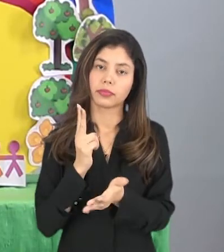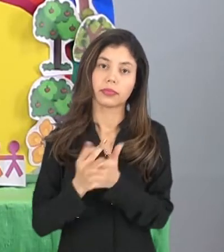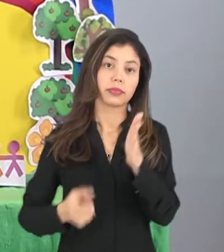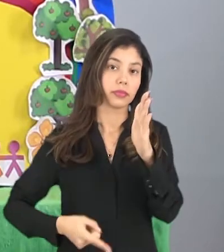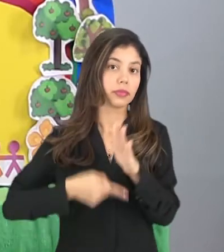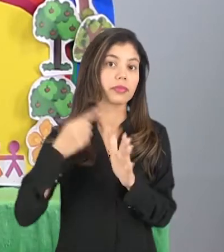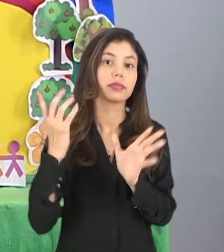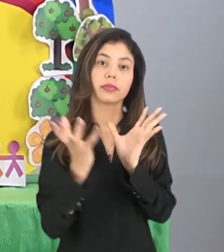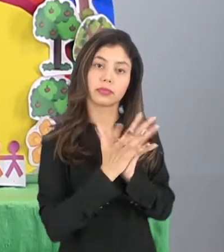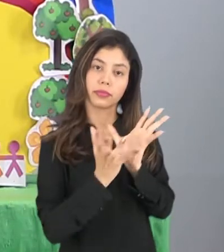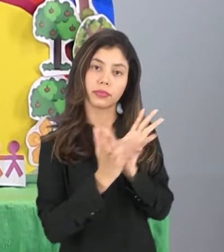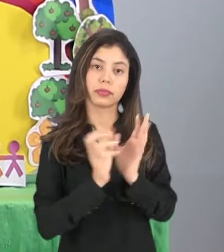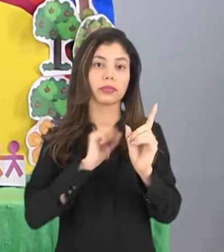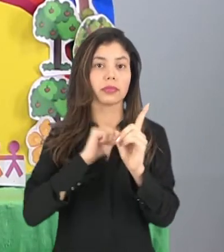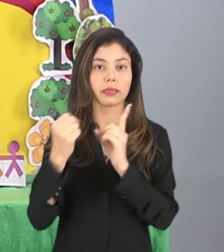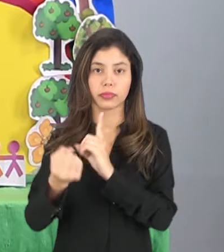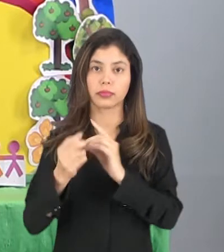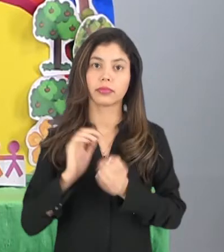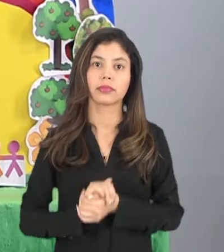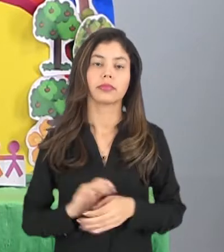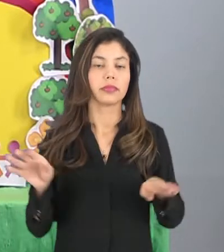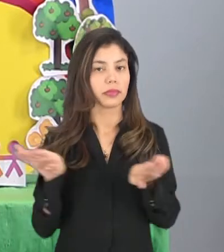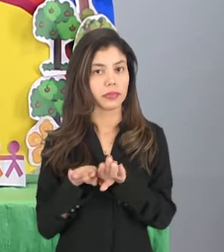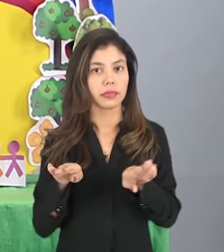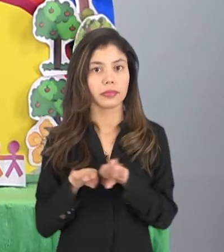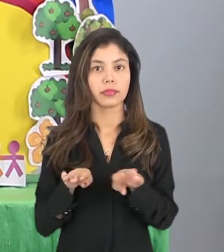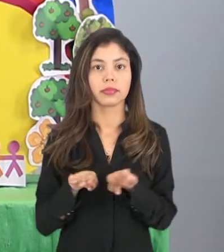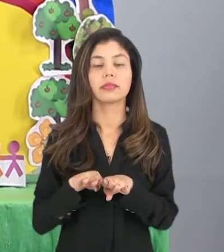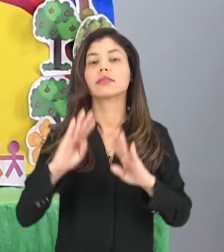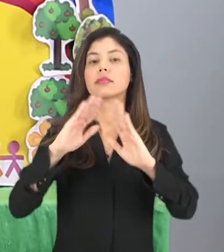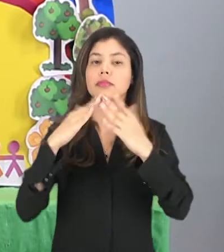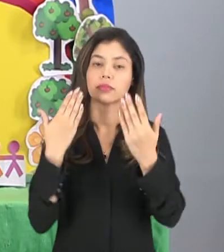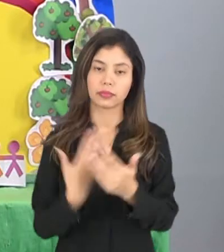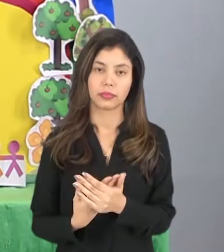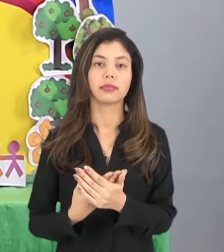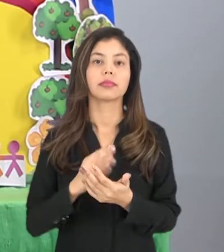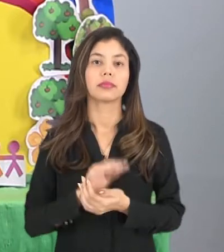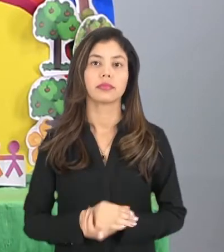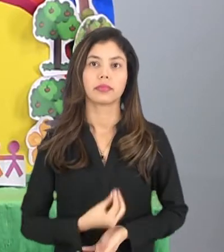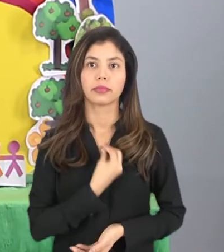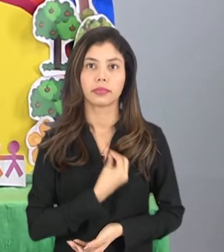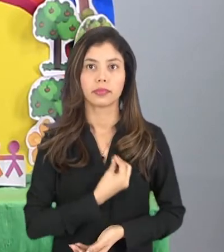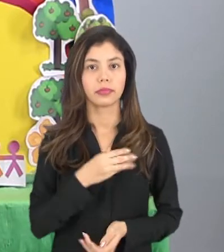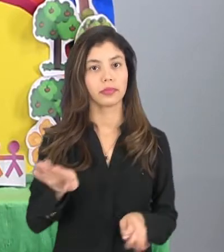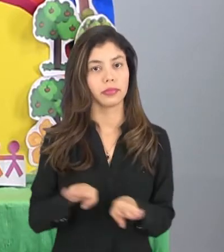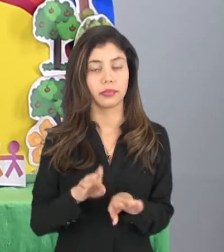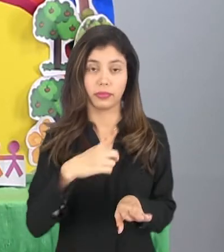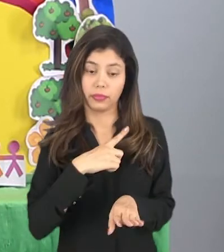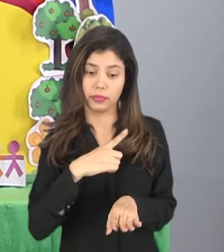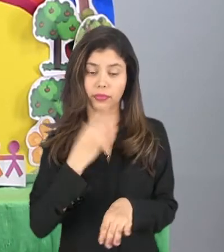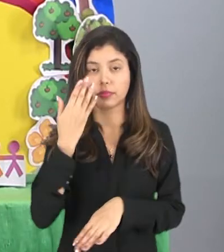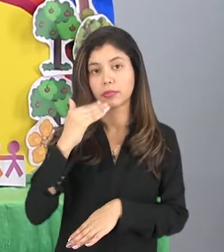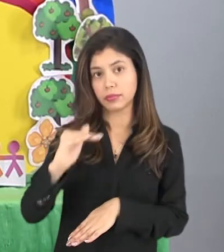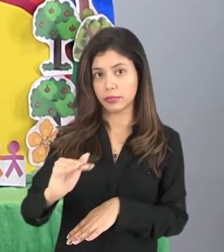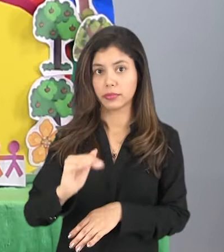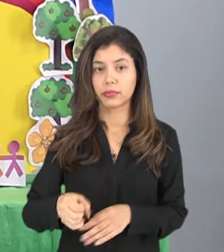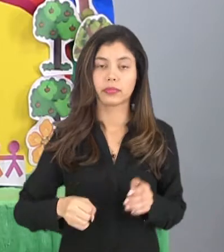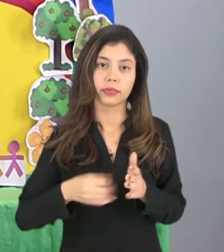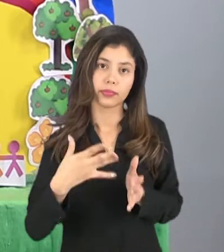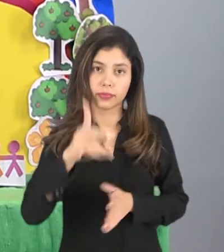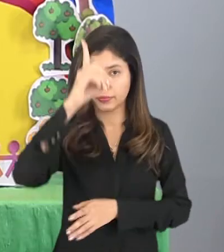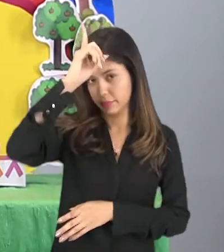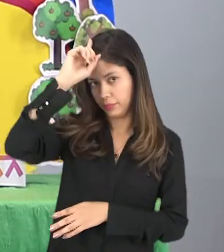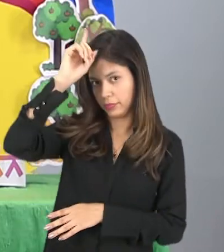unidade social. Nós também convivemos na escola. Na escola tem muitas crianças e muitos